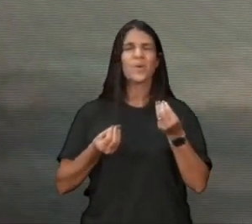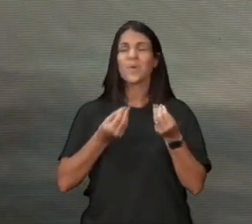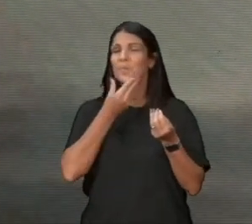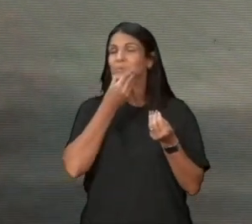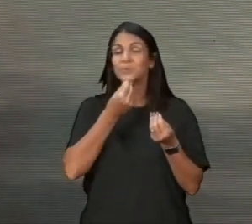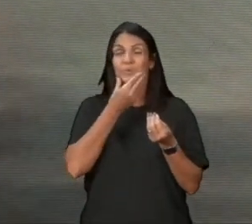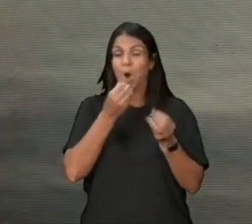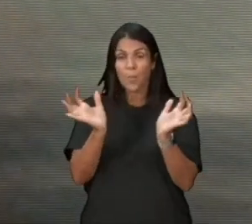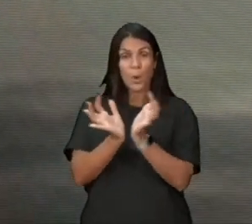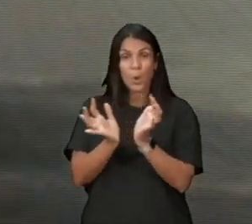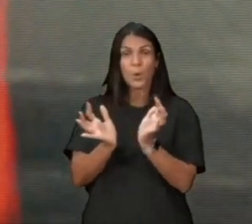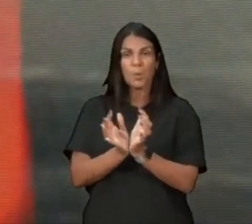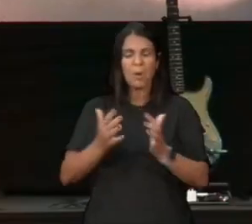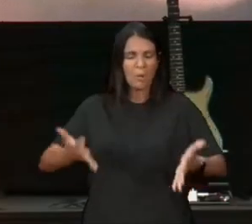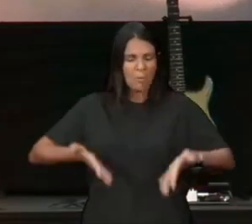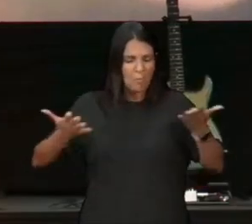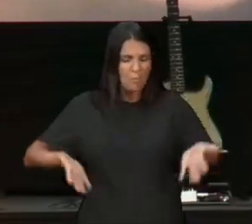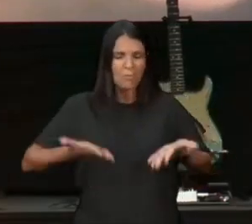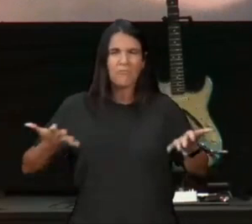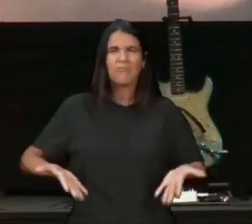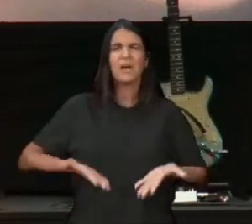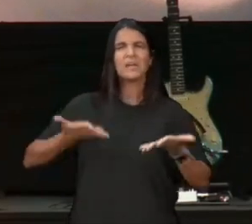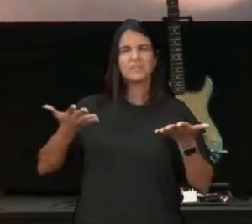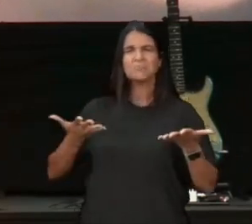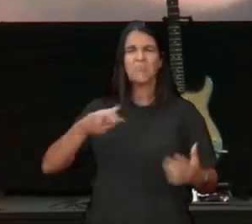motivados, e eles estão elogiando,